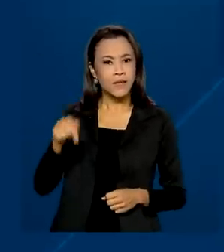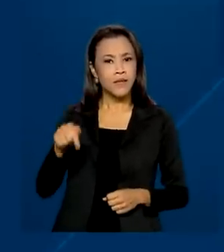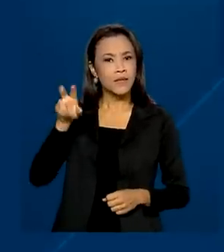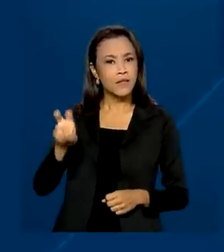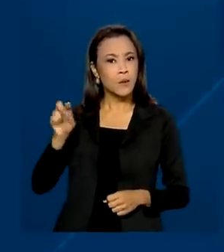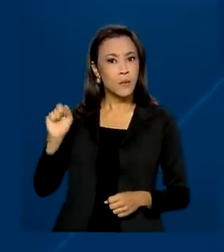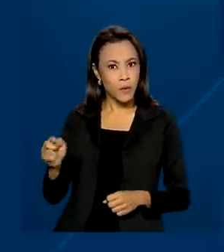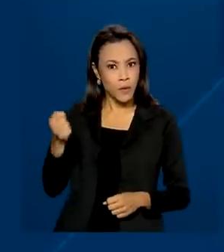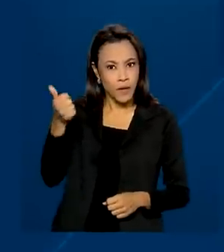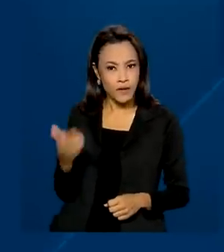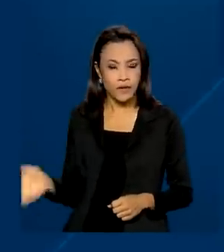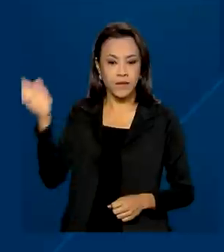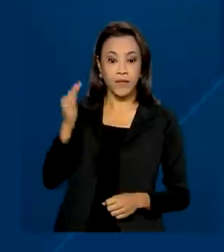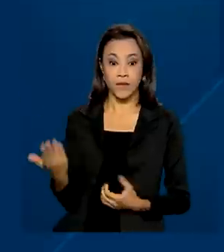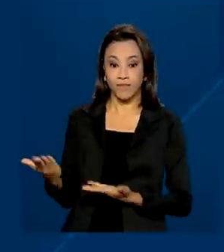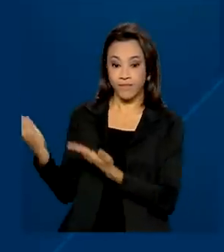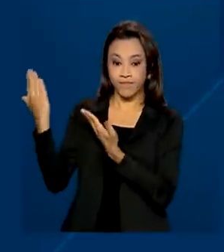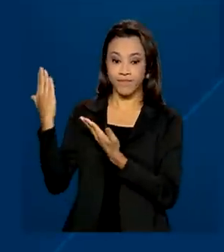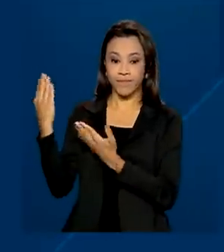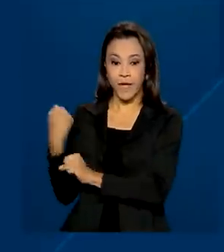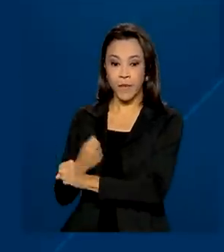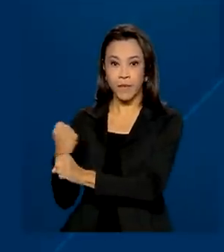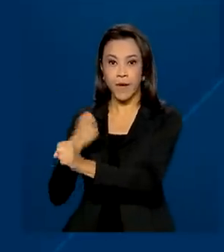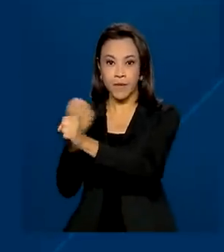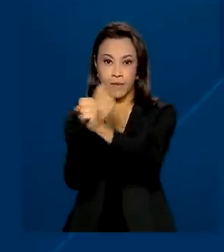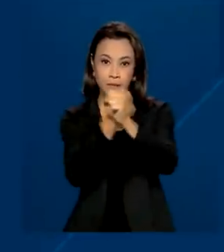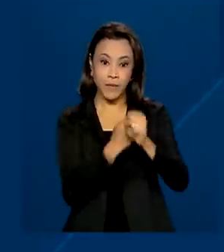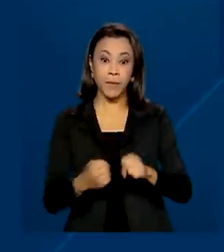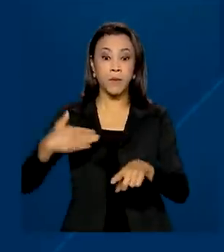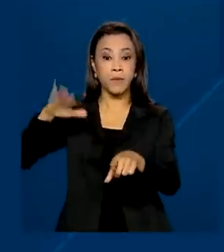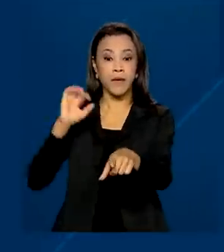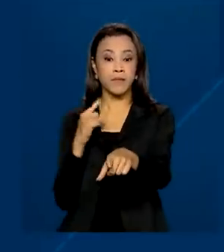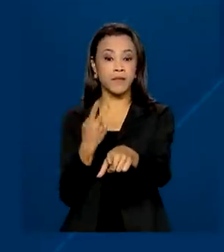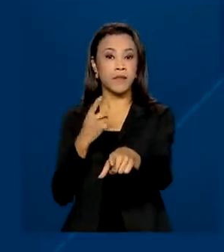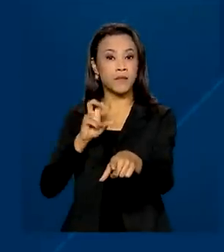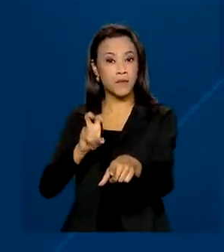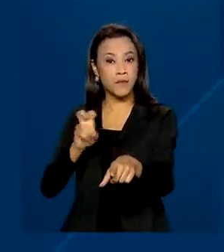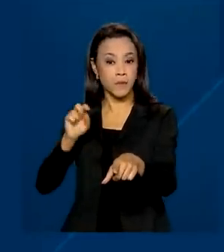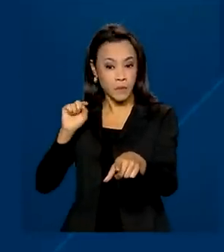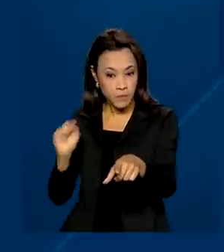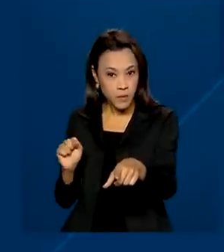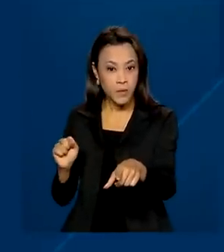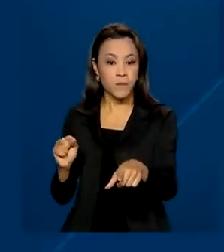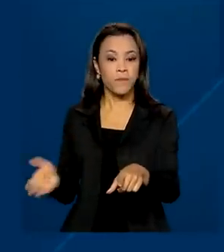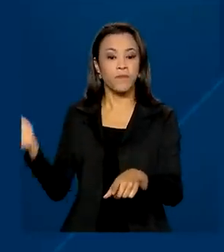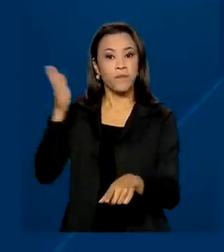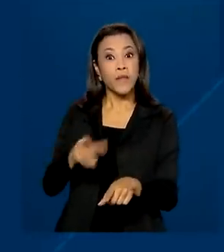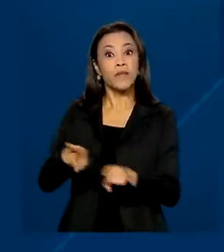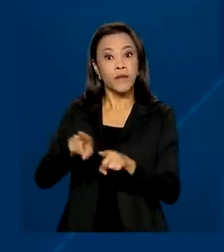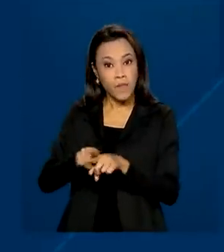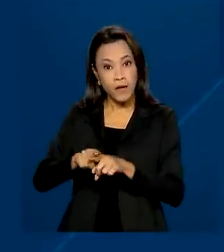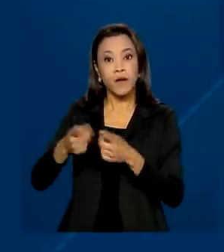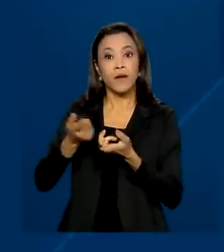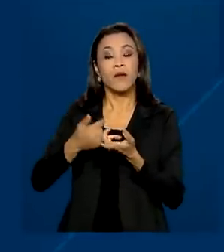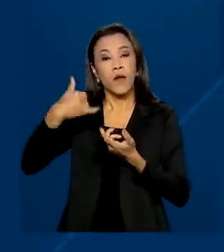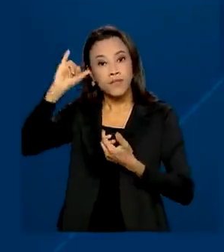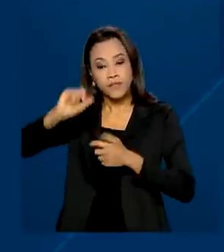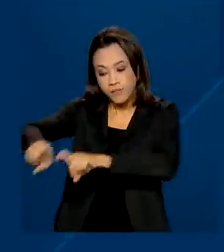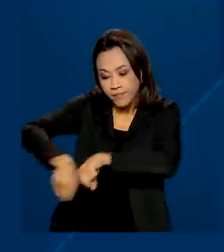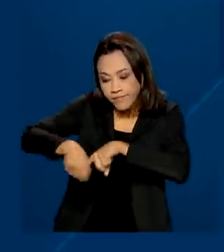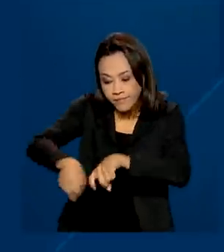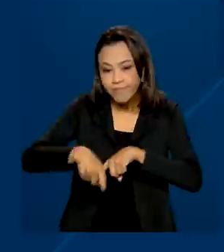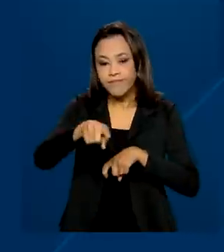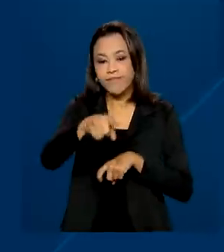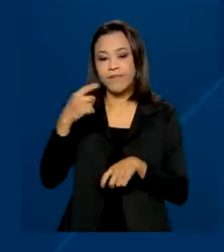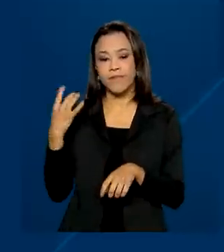e a construção com mais de 155,5 mil. A agropecuária com aproximadamente